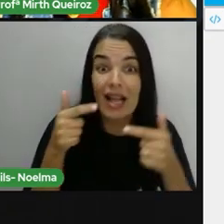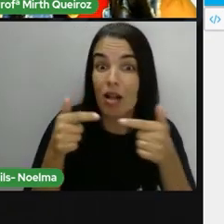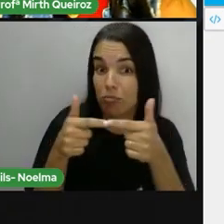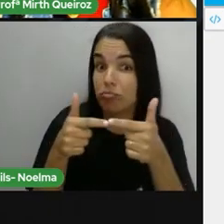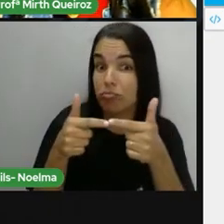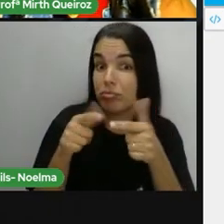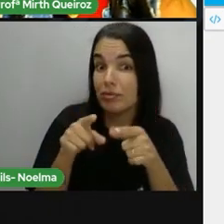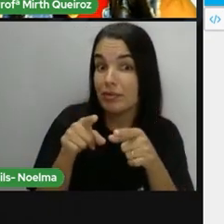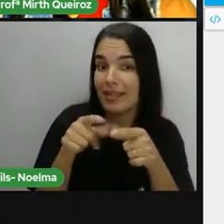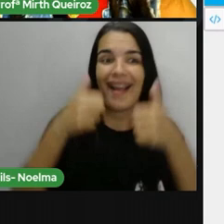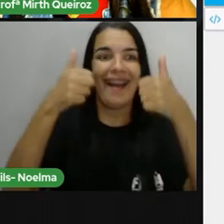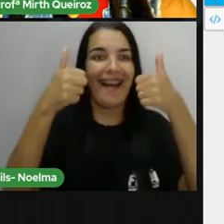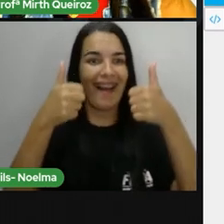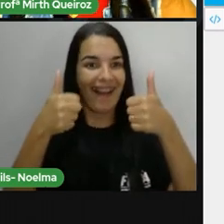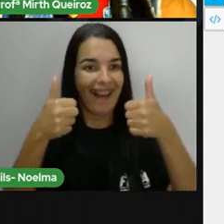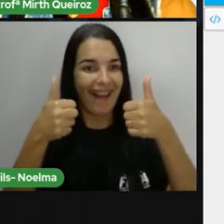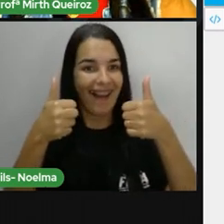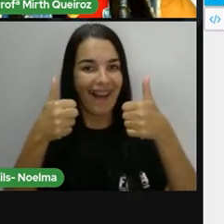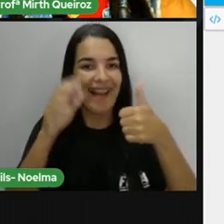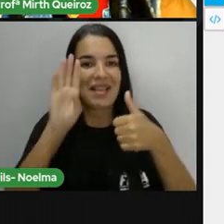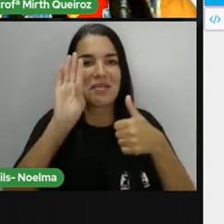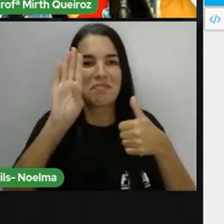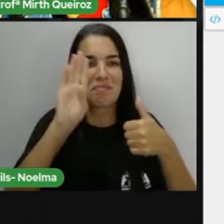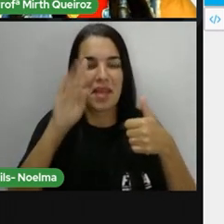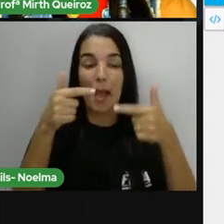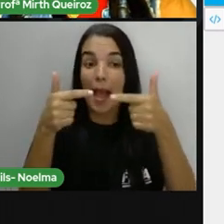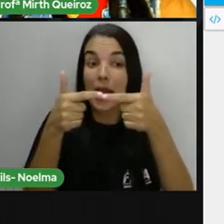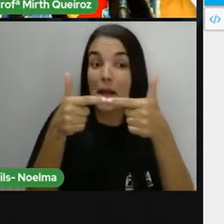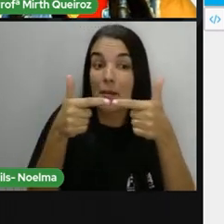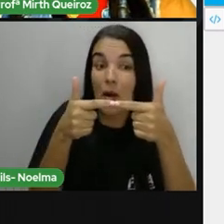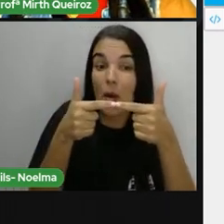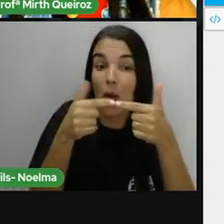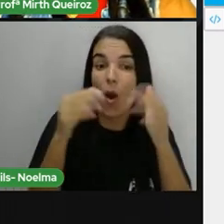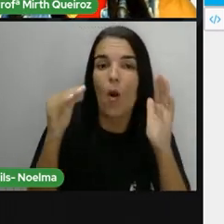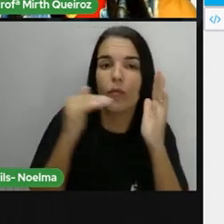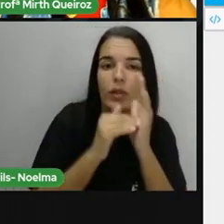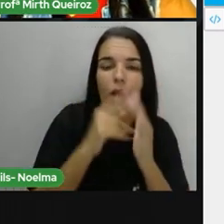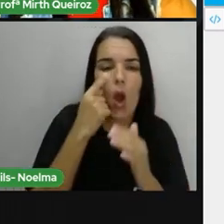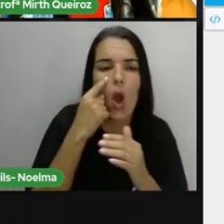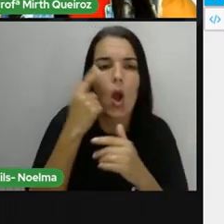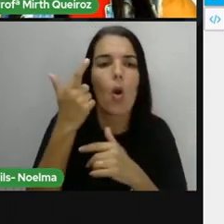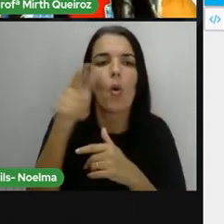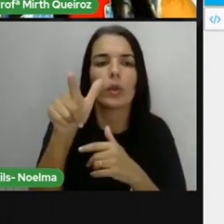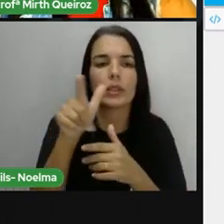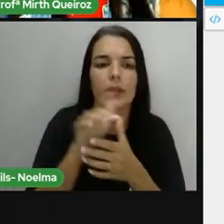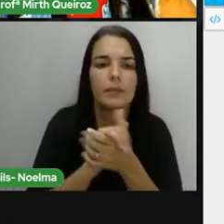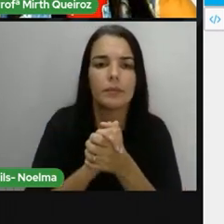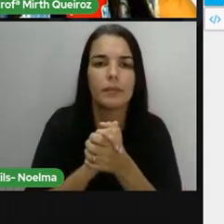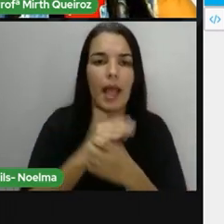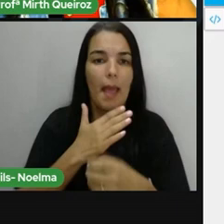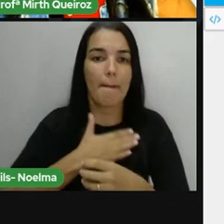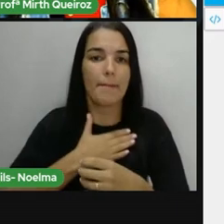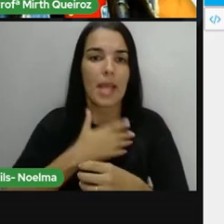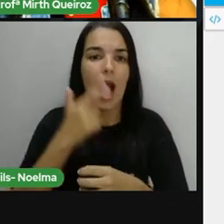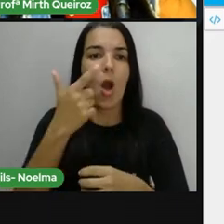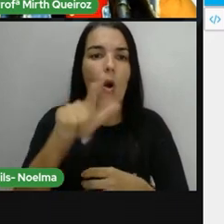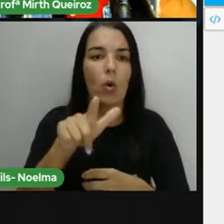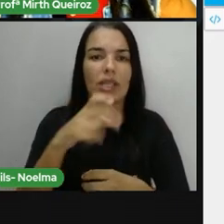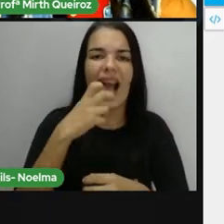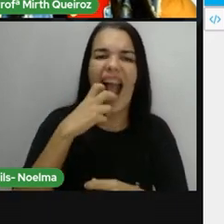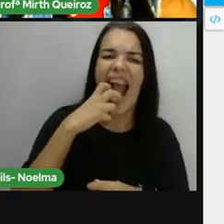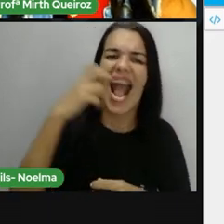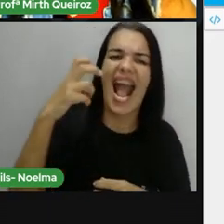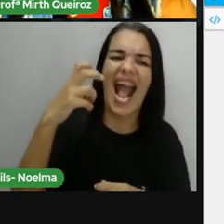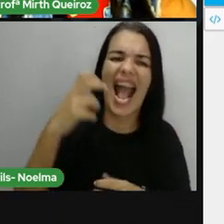aqui. Vamos ver se é esse? Esse aqui mesmo. Olha o próximo. É minha, a outra